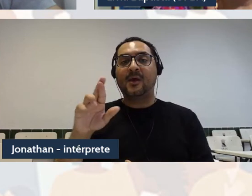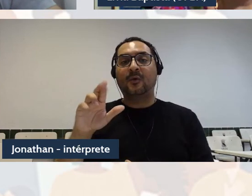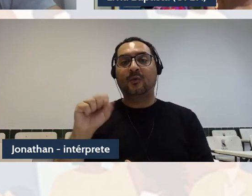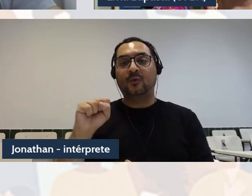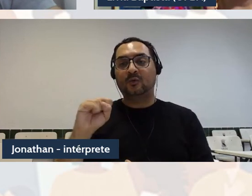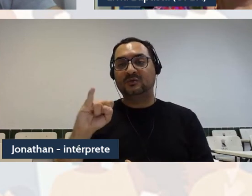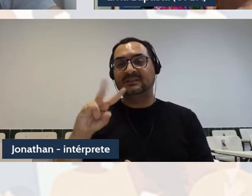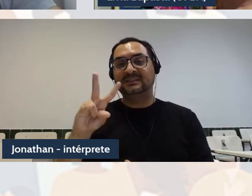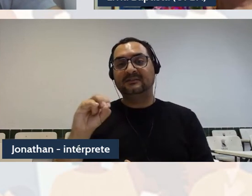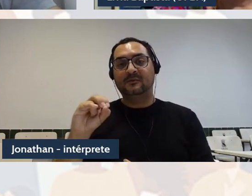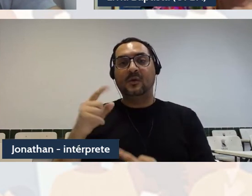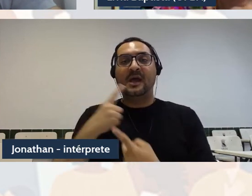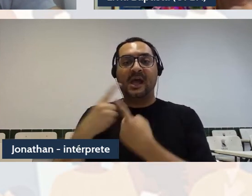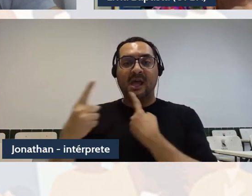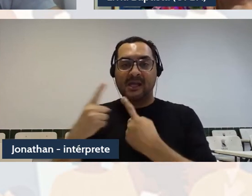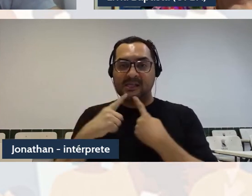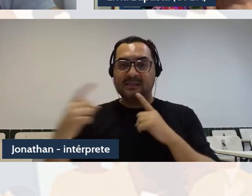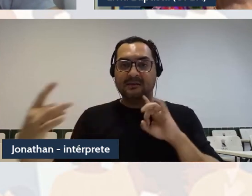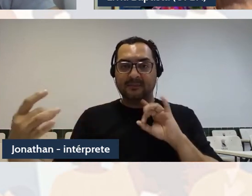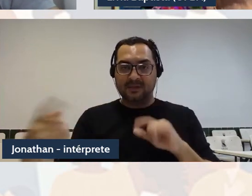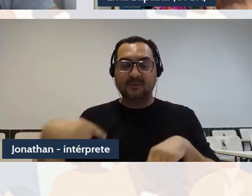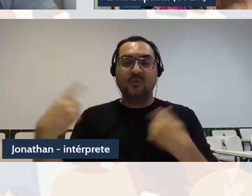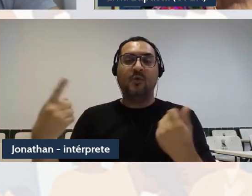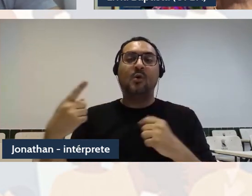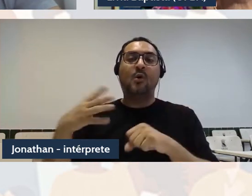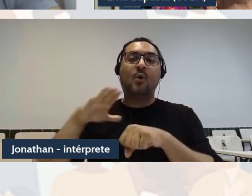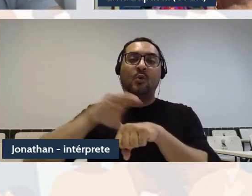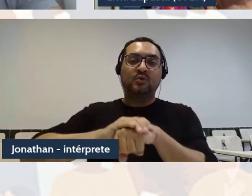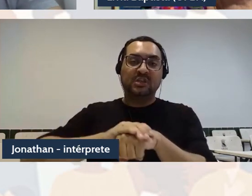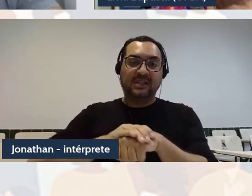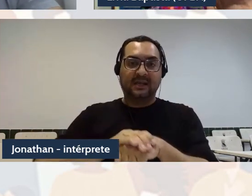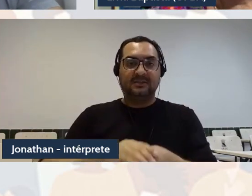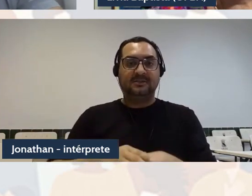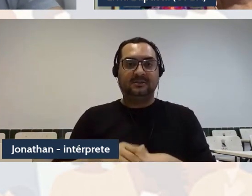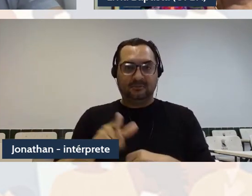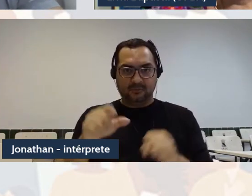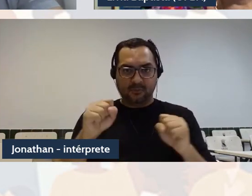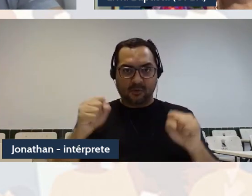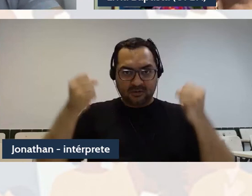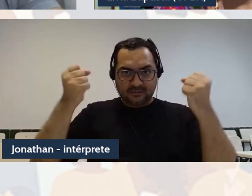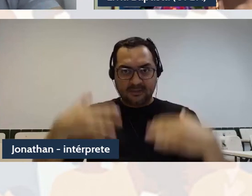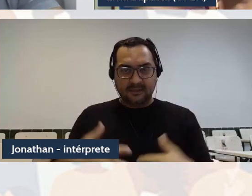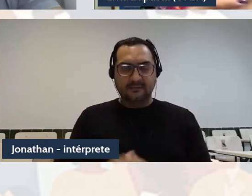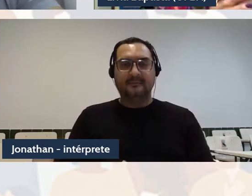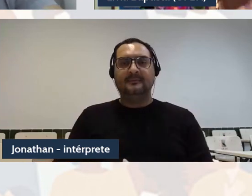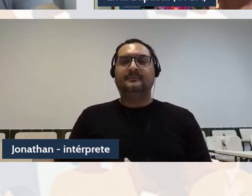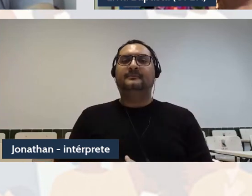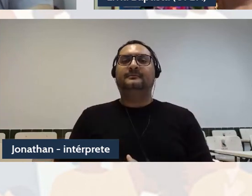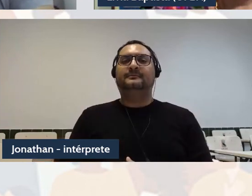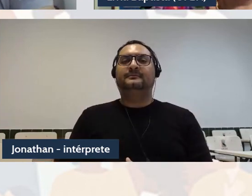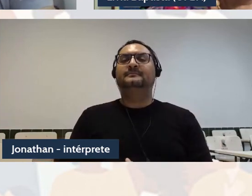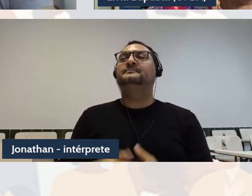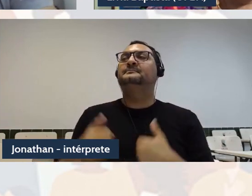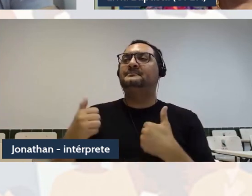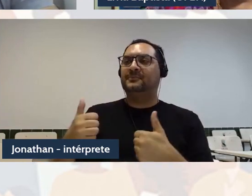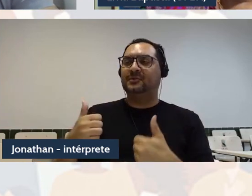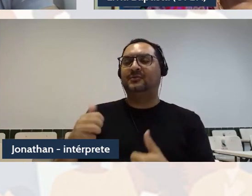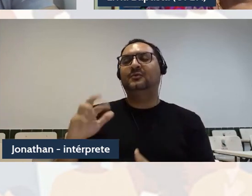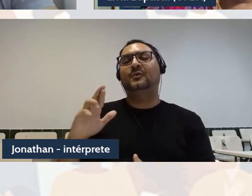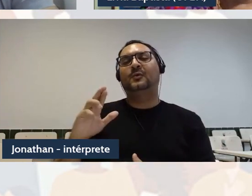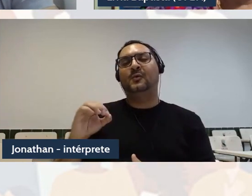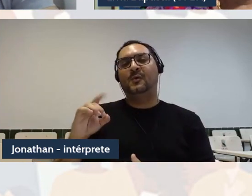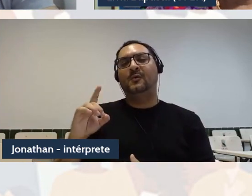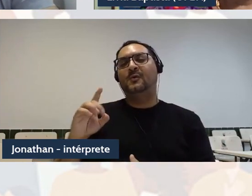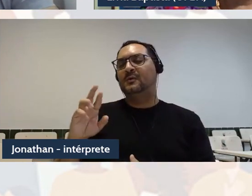feedback recursivo e colonialidade. Pronto, Rodrigo, na minha fala que